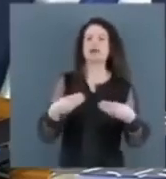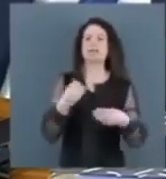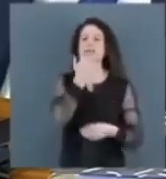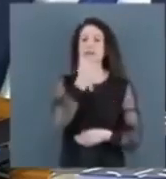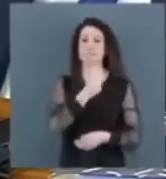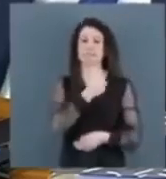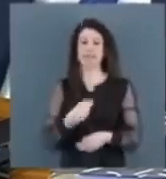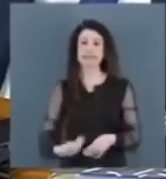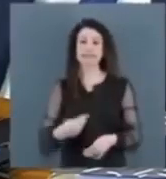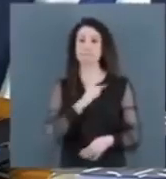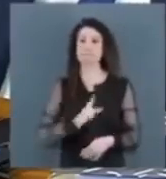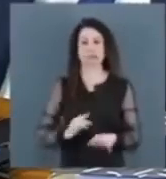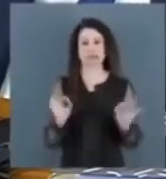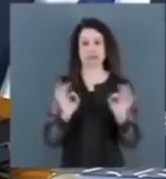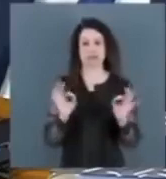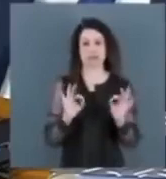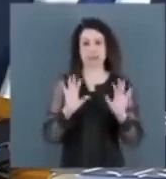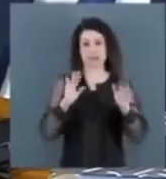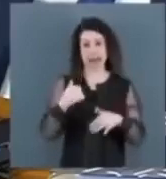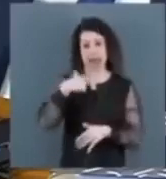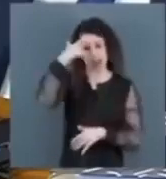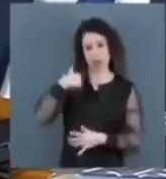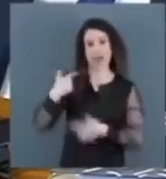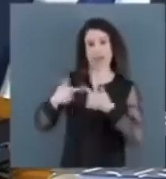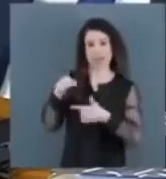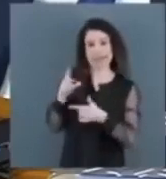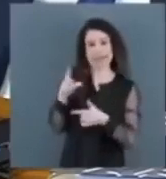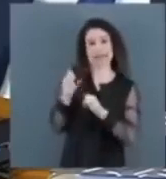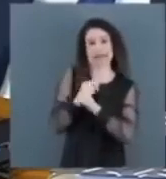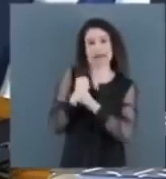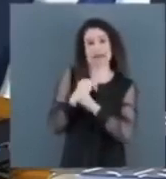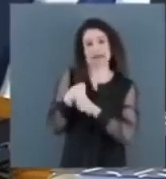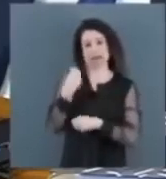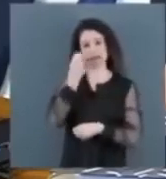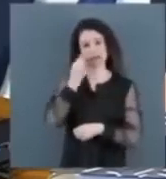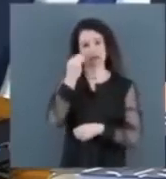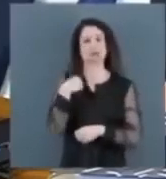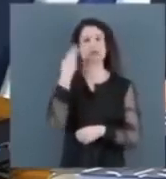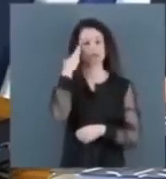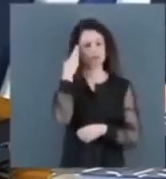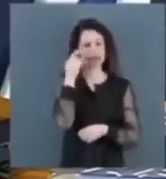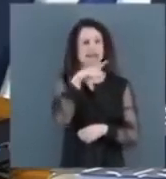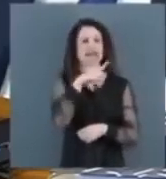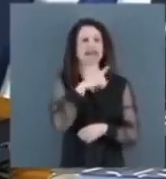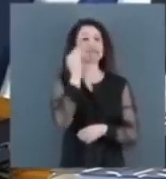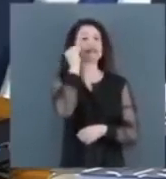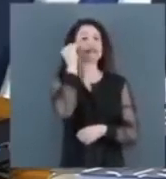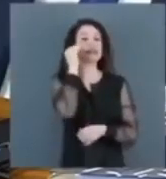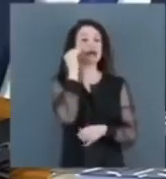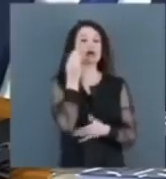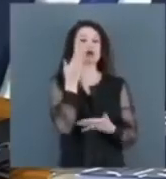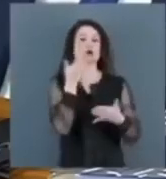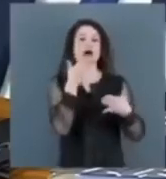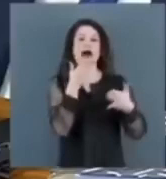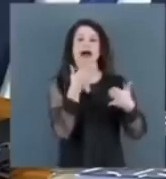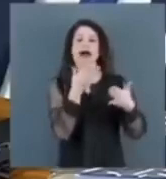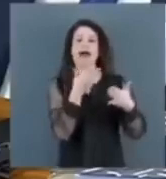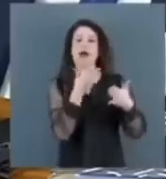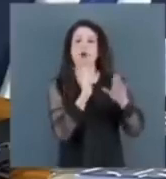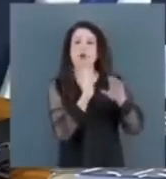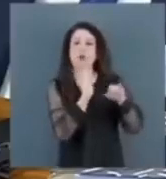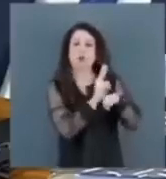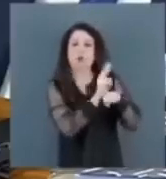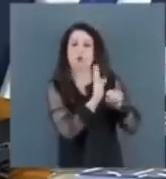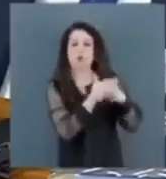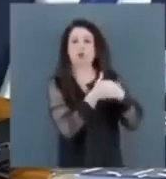E aí, de cara, eu trabalho com isso há 30 anos, eu sabia que ele estava tentando blindar ministros e presidente. Mais um minuto para o